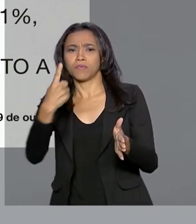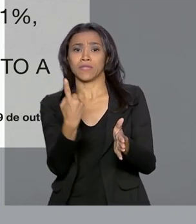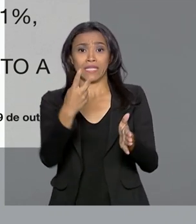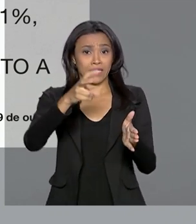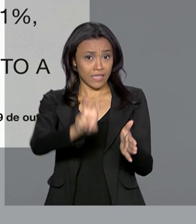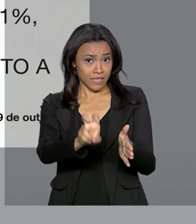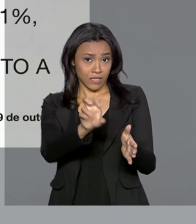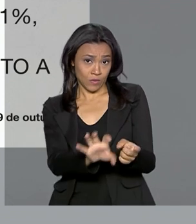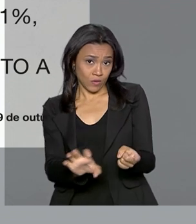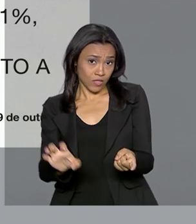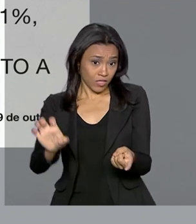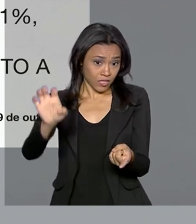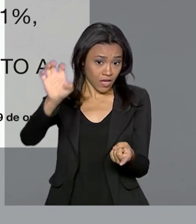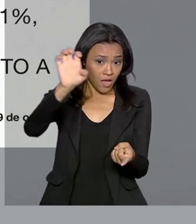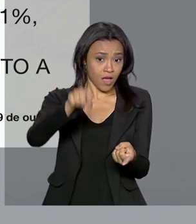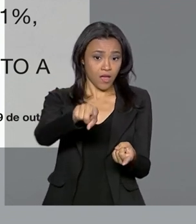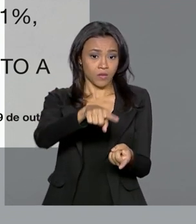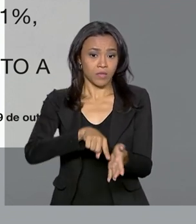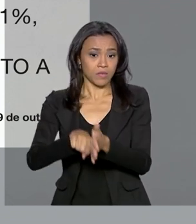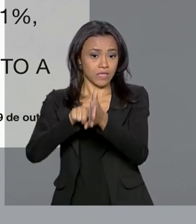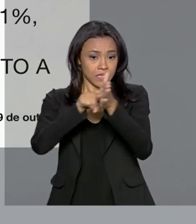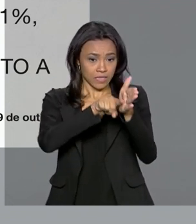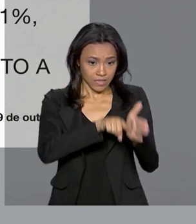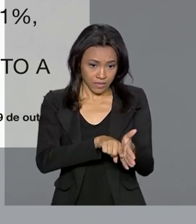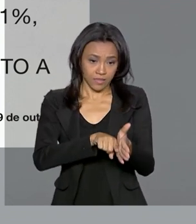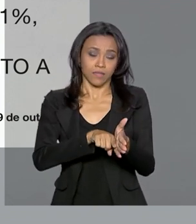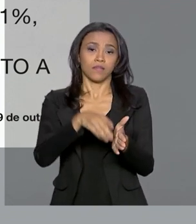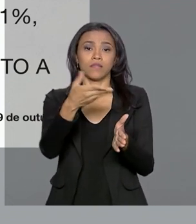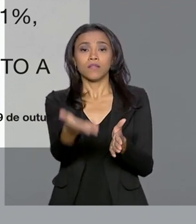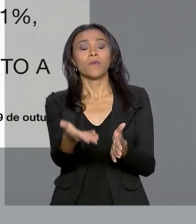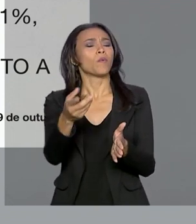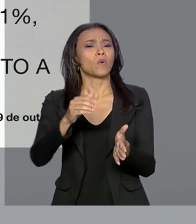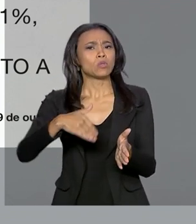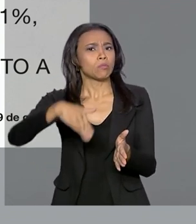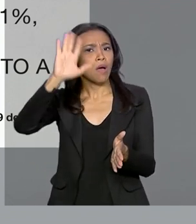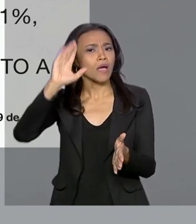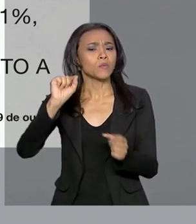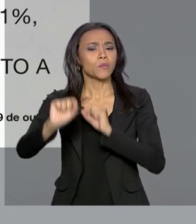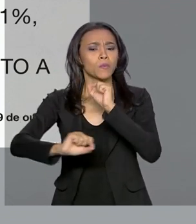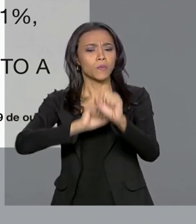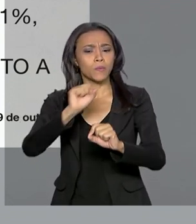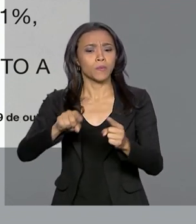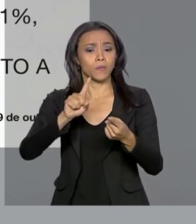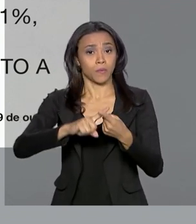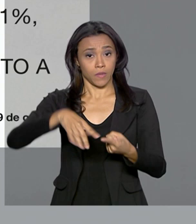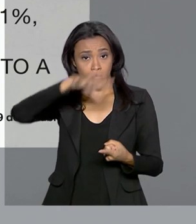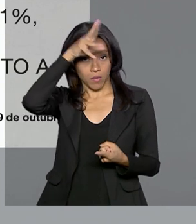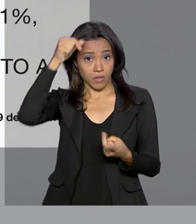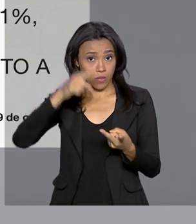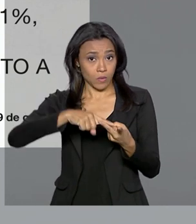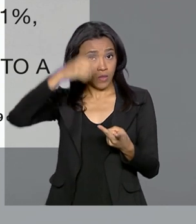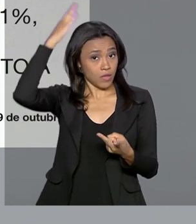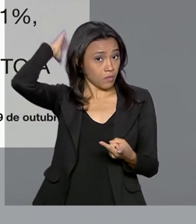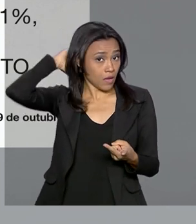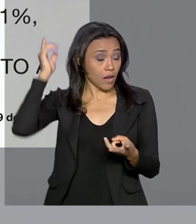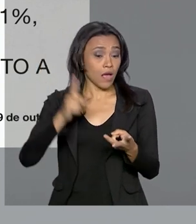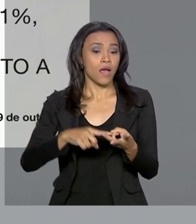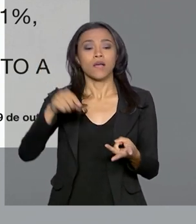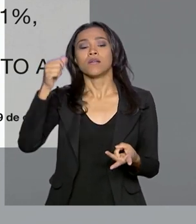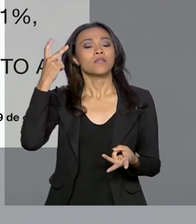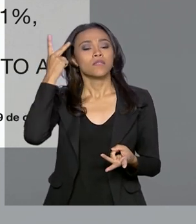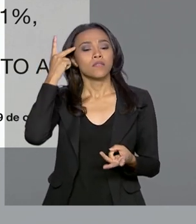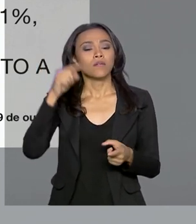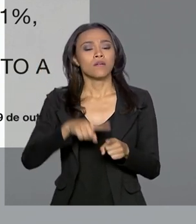listados pelo IBGE na Pesquisa Industrial Mensal. Os maiores destaques foram Amazonas, Pará, São Paulo, Ceará,